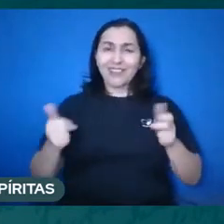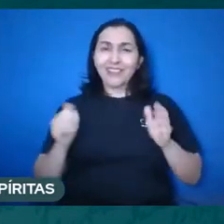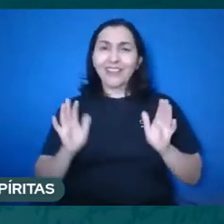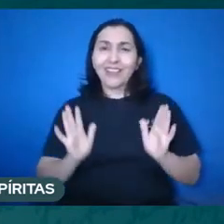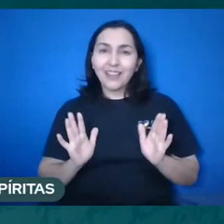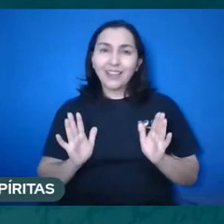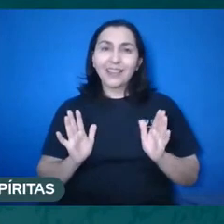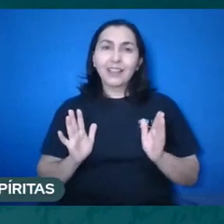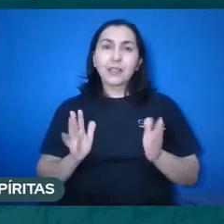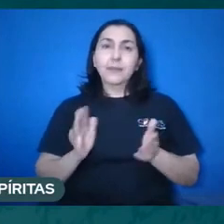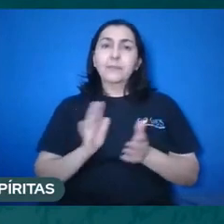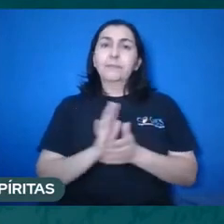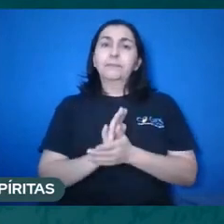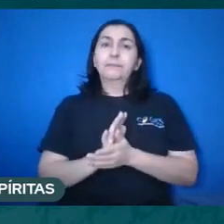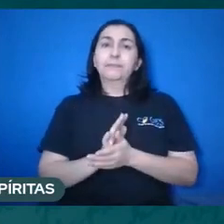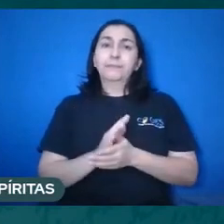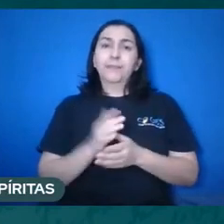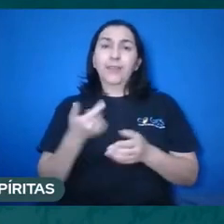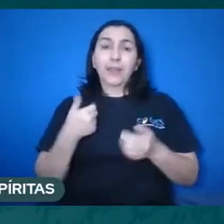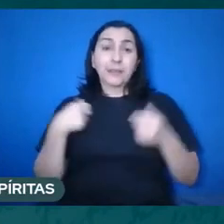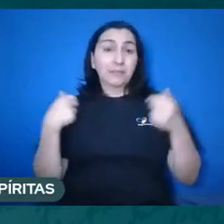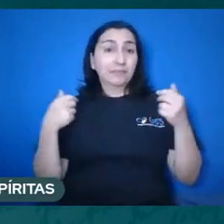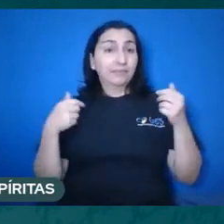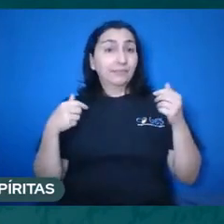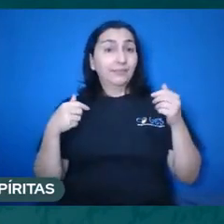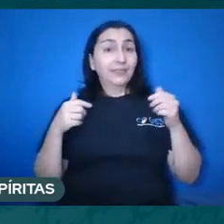para eles é ter curtidas, né?